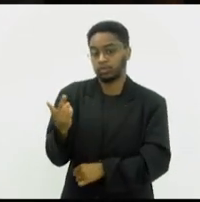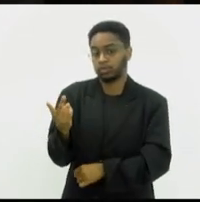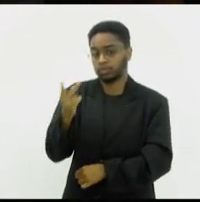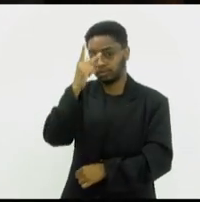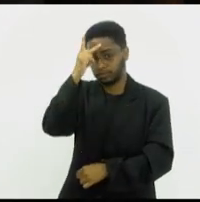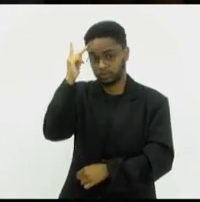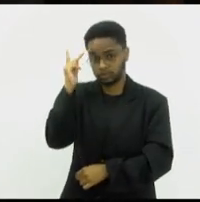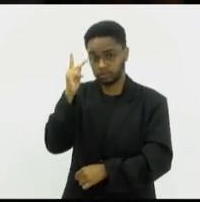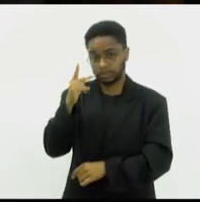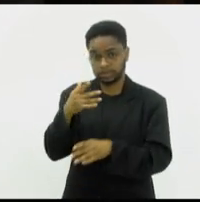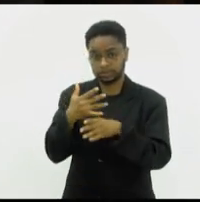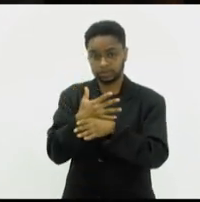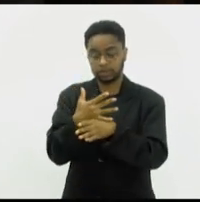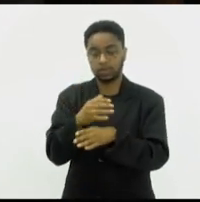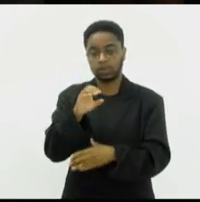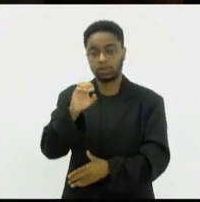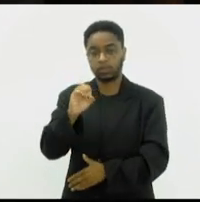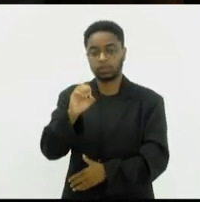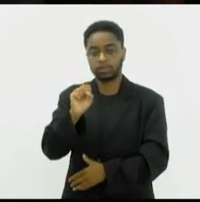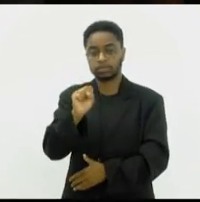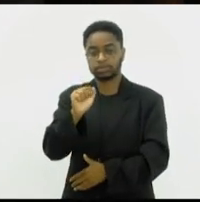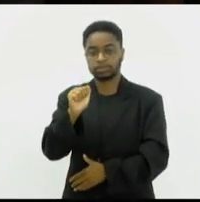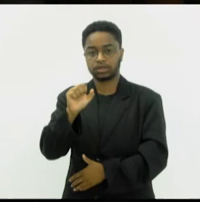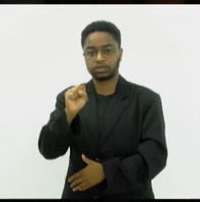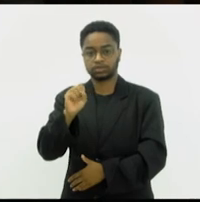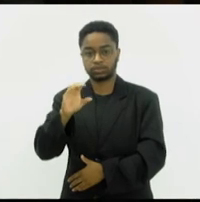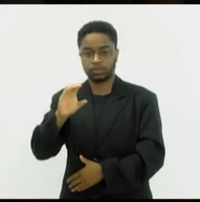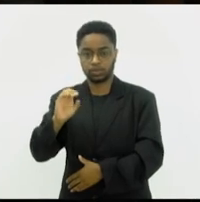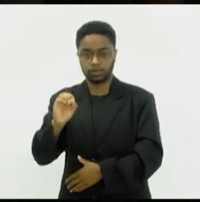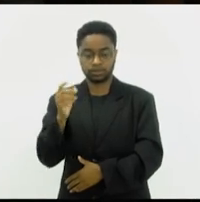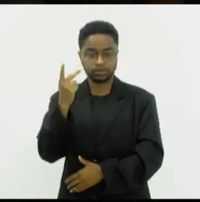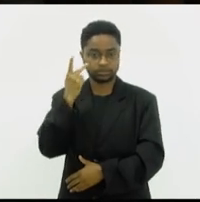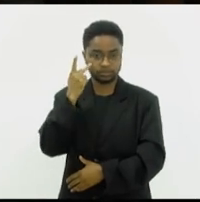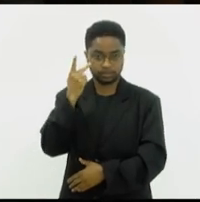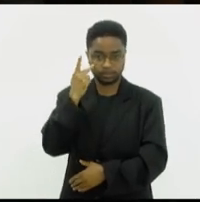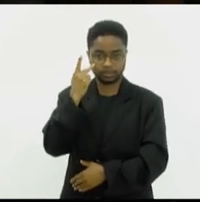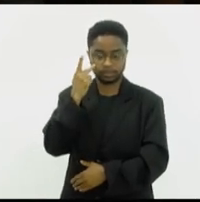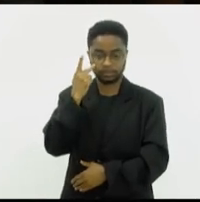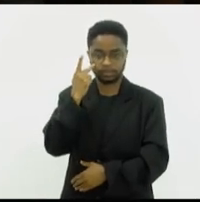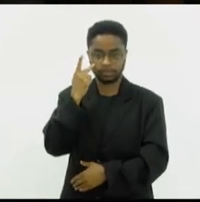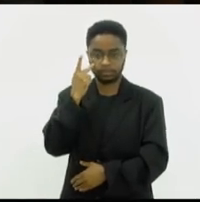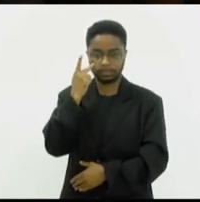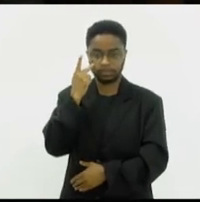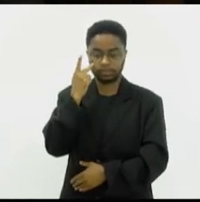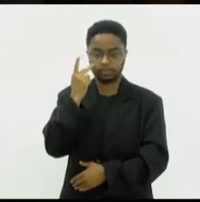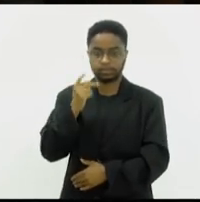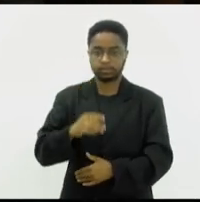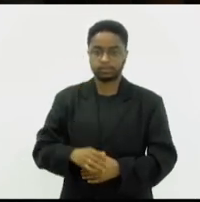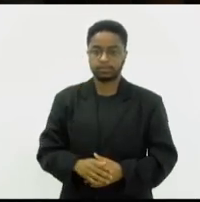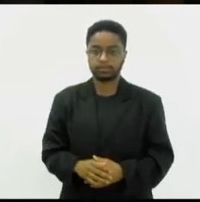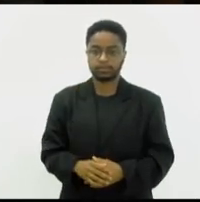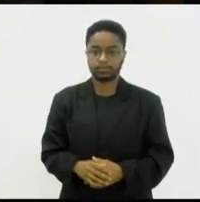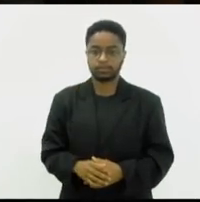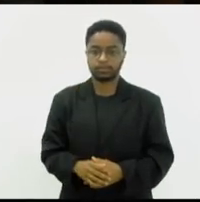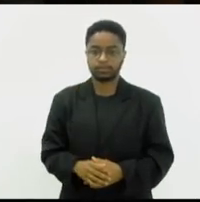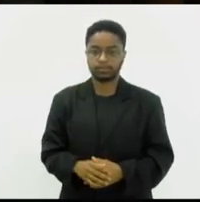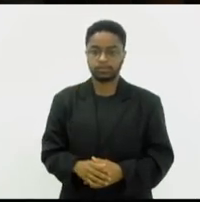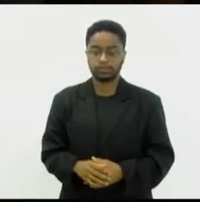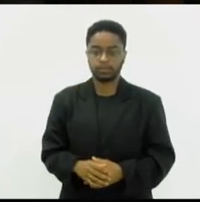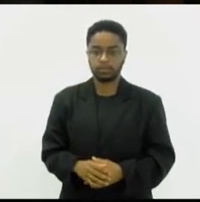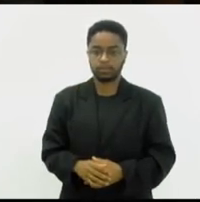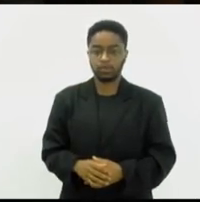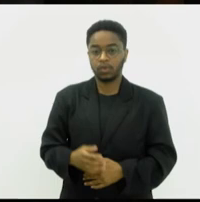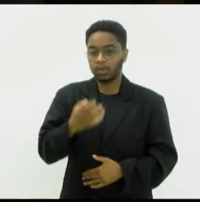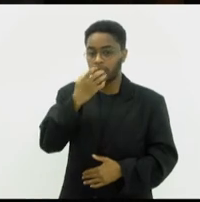Osasco, em São Paulo, que deixou o seu animal de estimação por uma